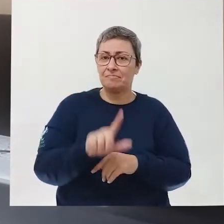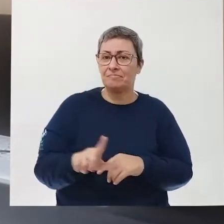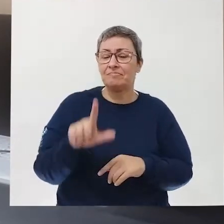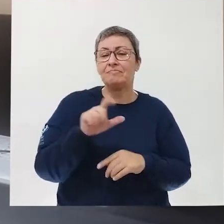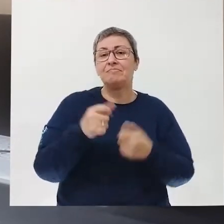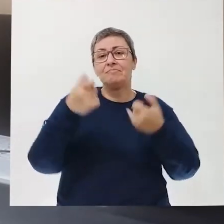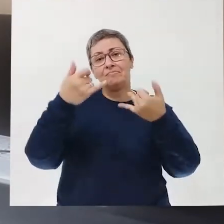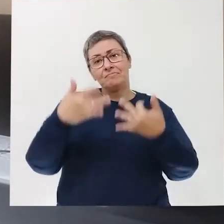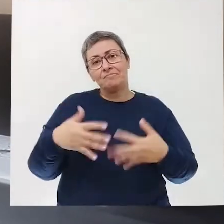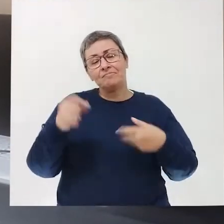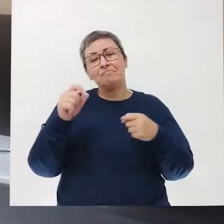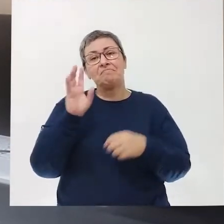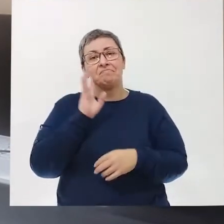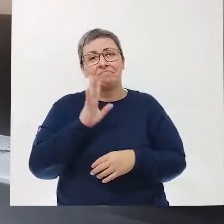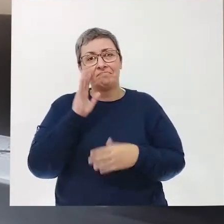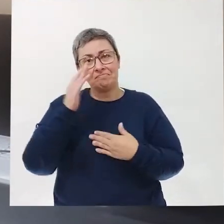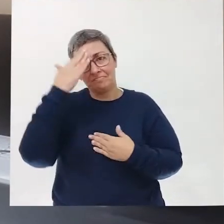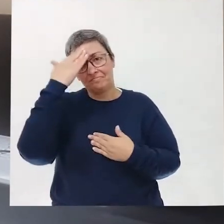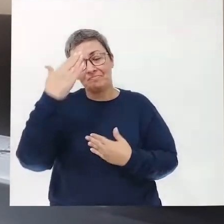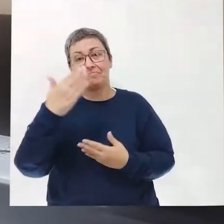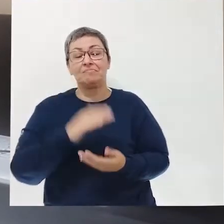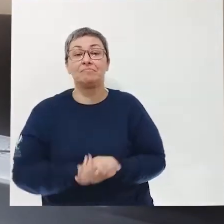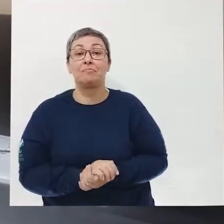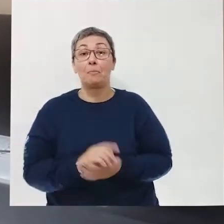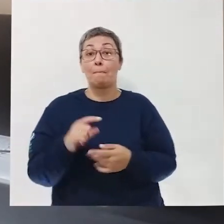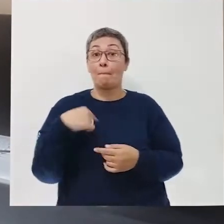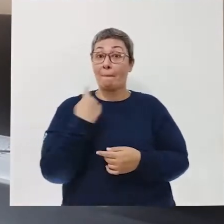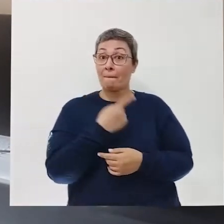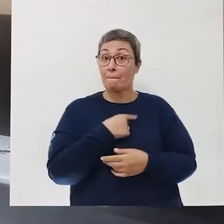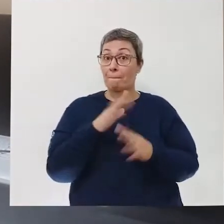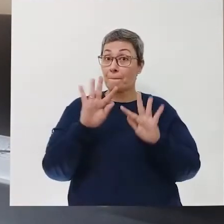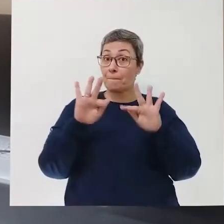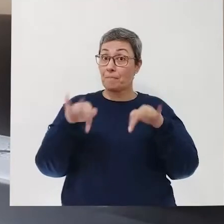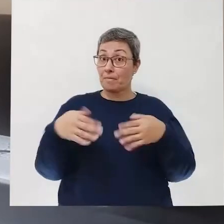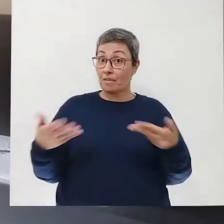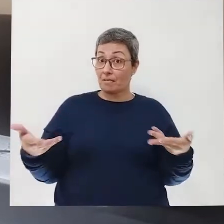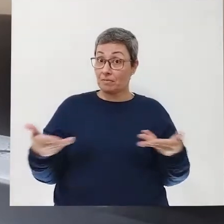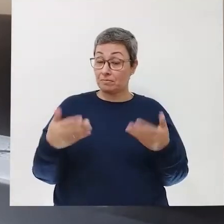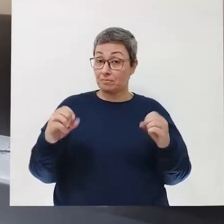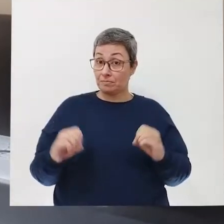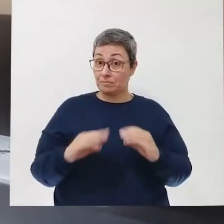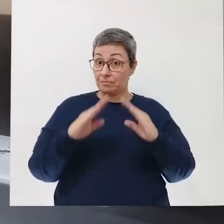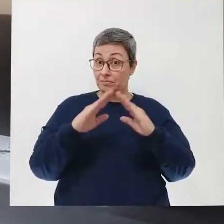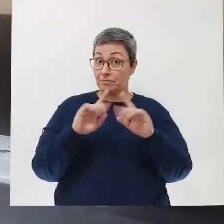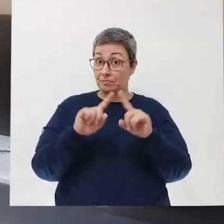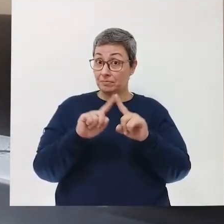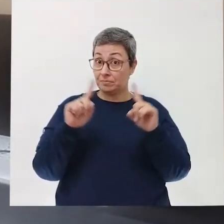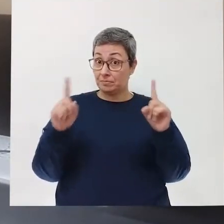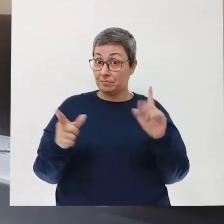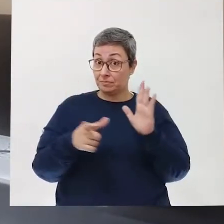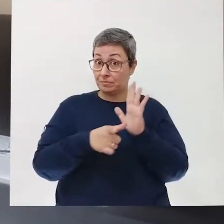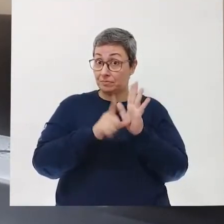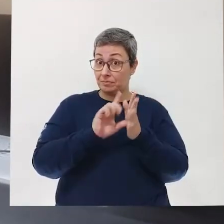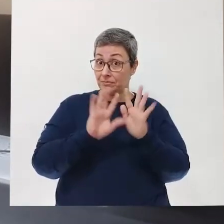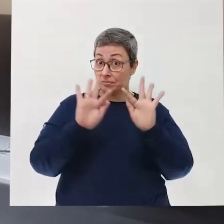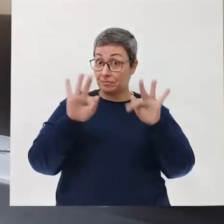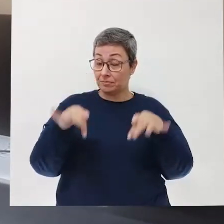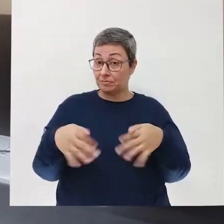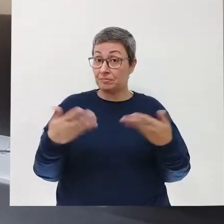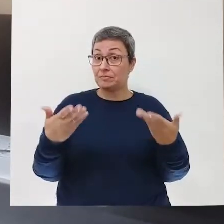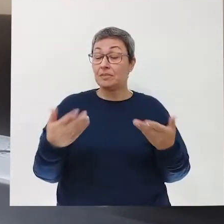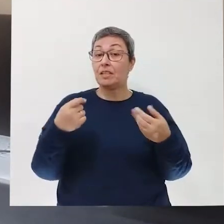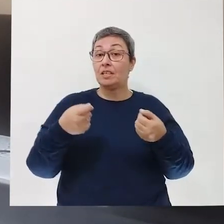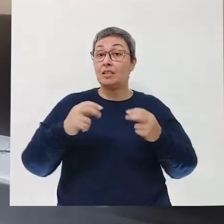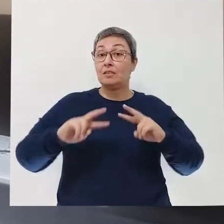da sua fala. Muito bacana. Gratidão, tá? Nós estamos encerrando o programa de hoje. Mas, antes de encerrar, eu